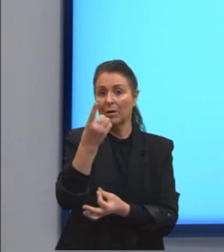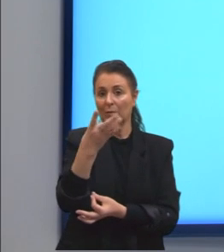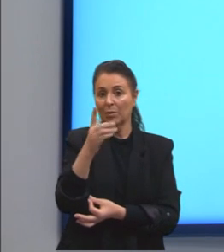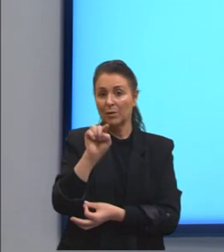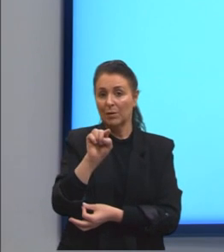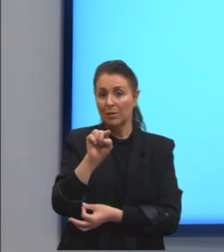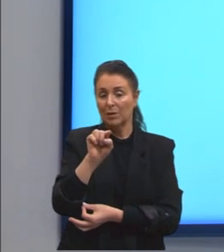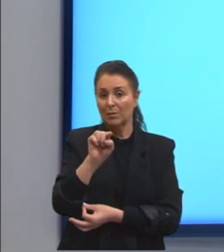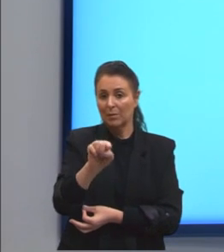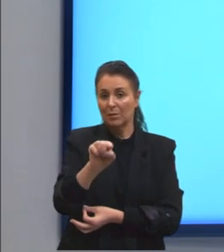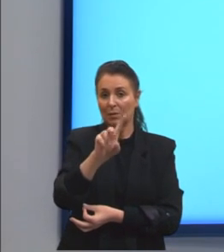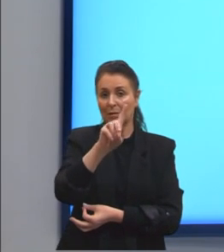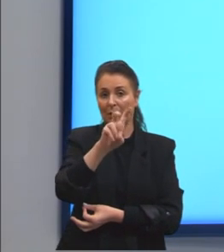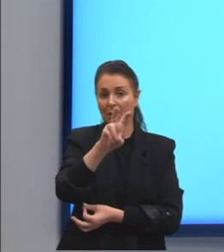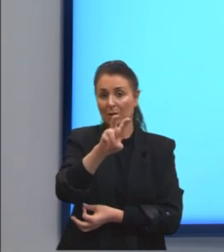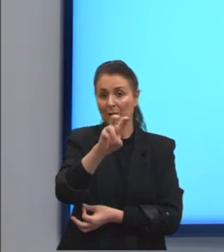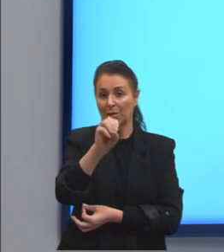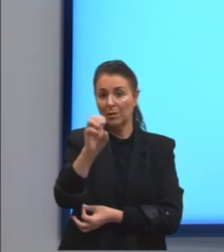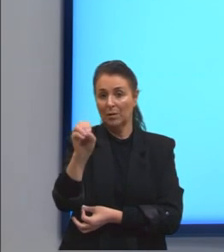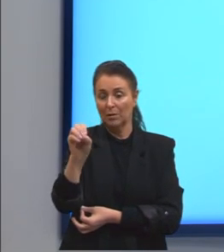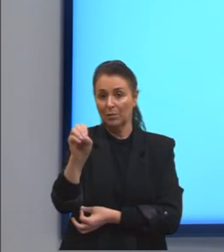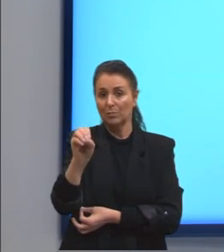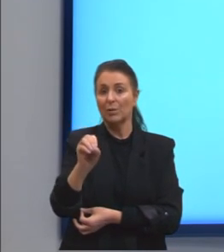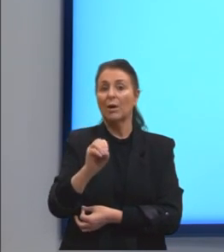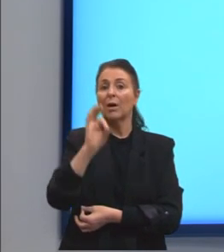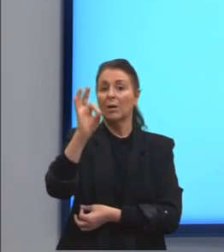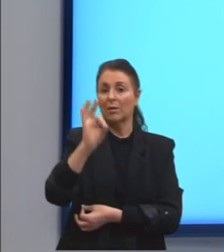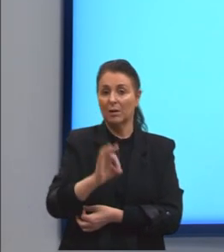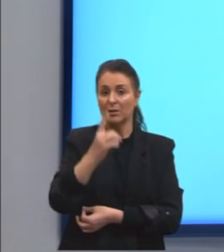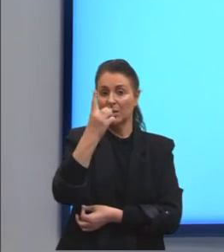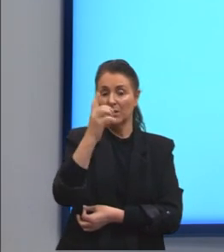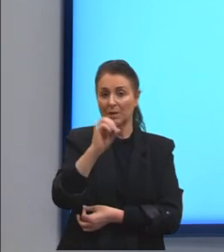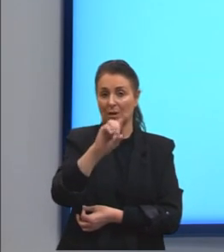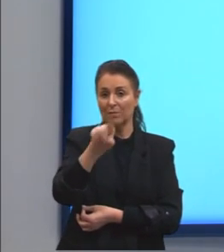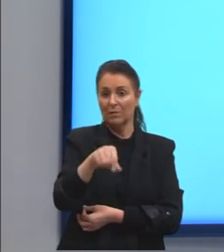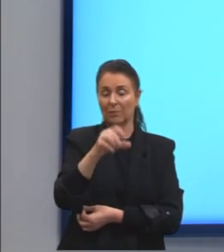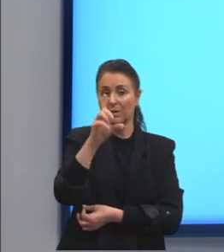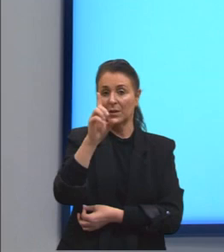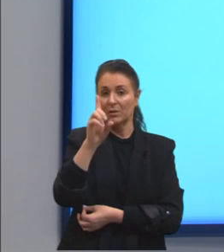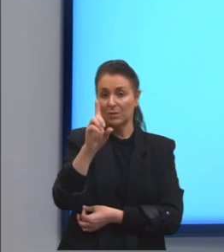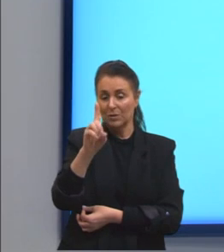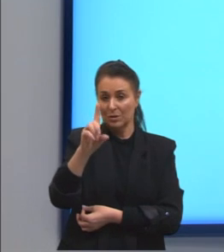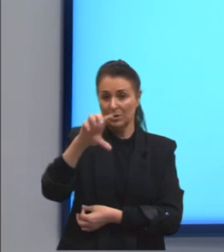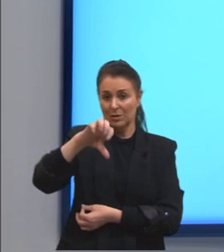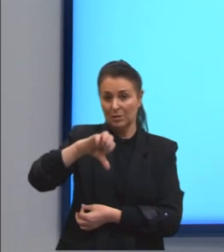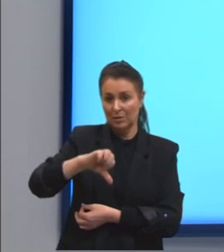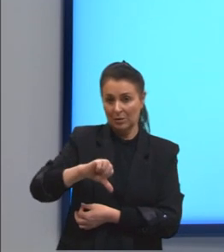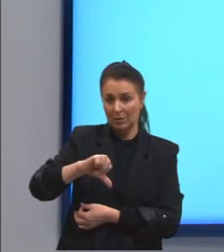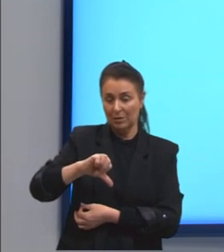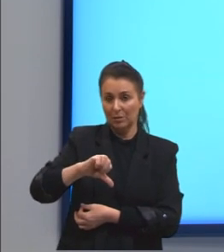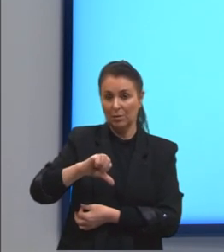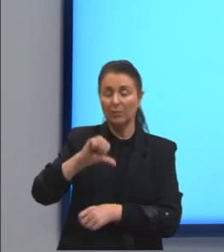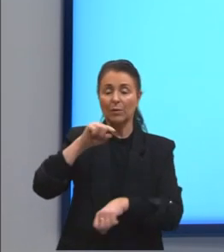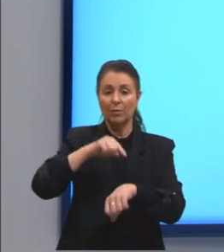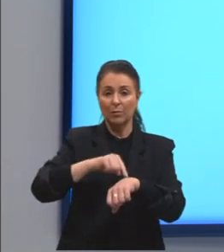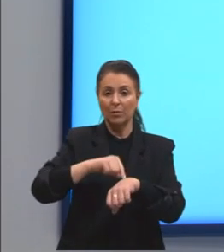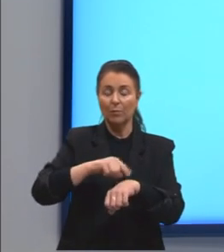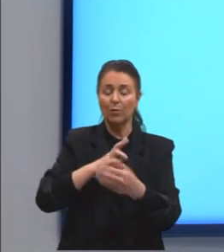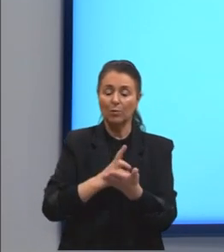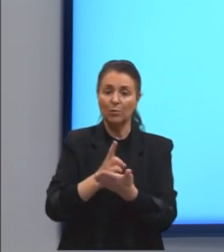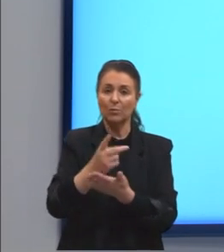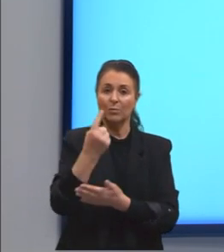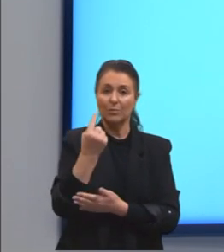$ A taxa é 0,19. E o tempo também não muda, continua sendo um.